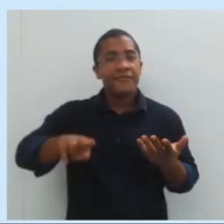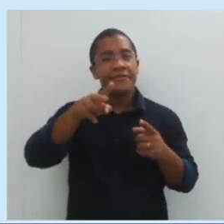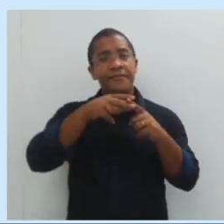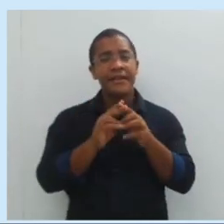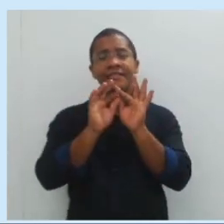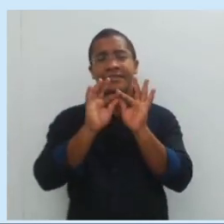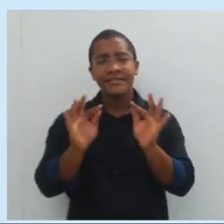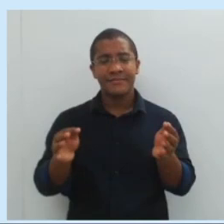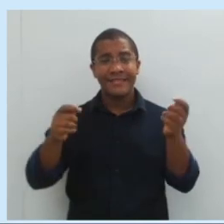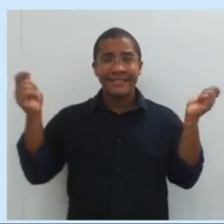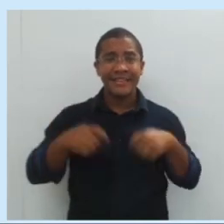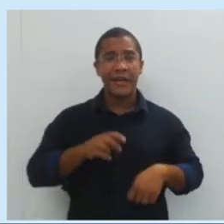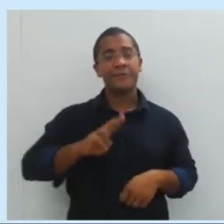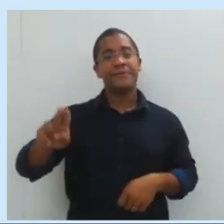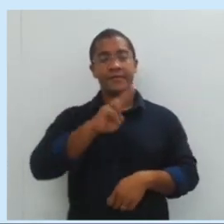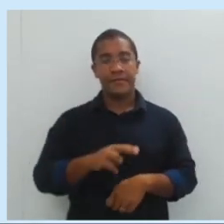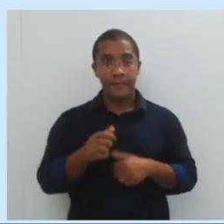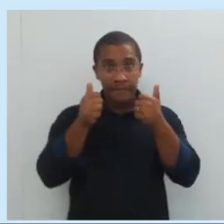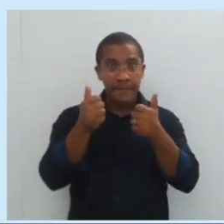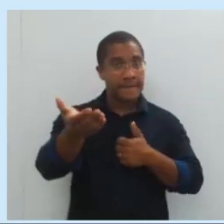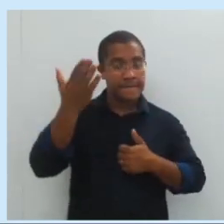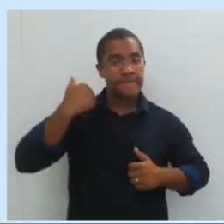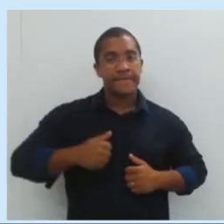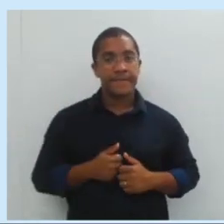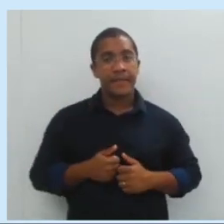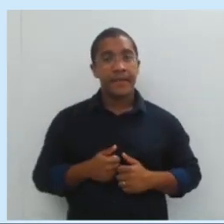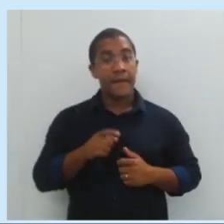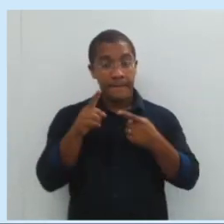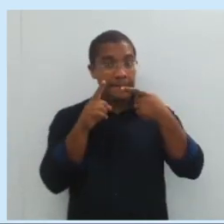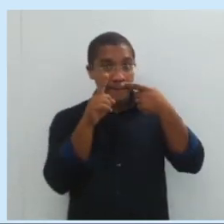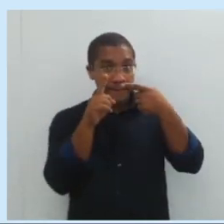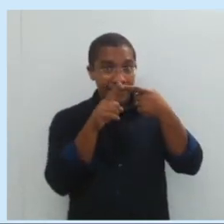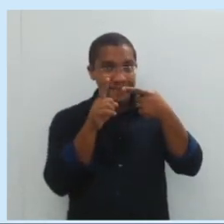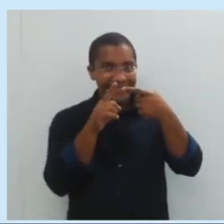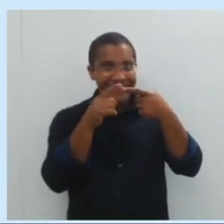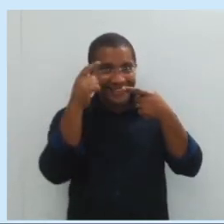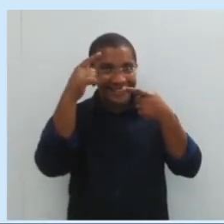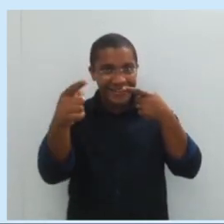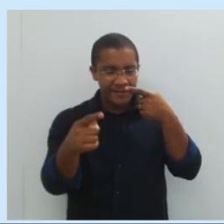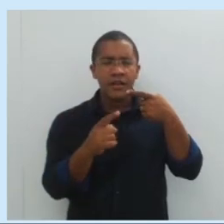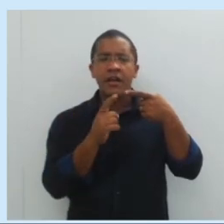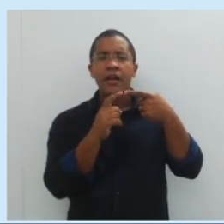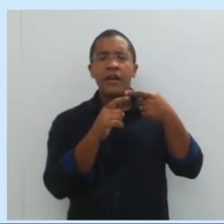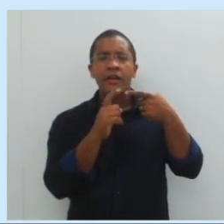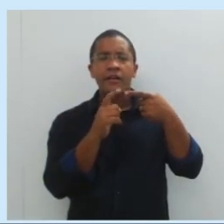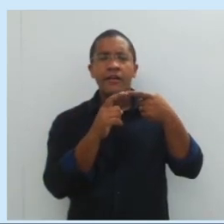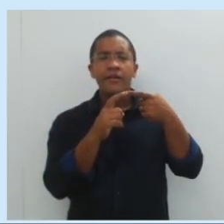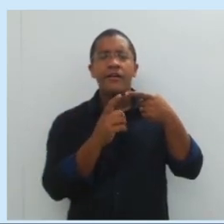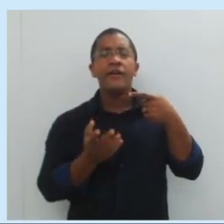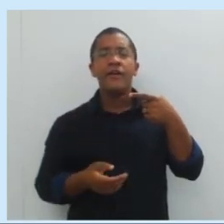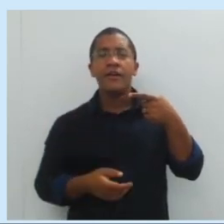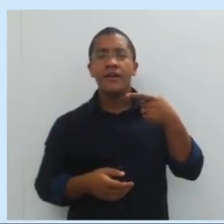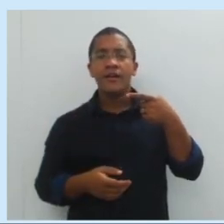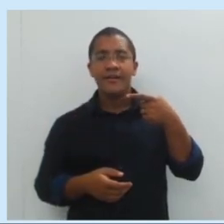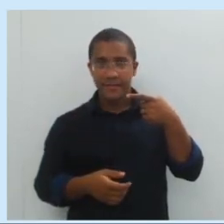possível. Beleza? Vamos lá. Vamos para a primeira modalidade de máquinas